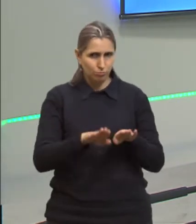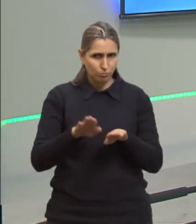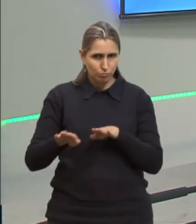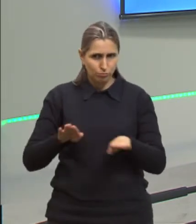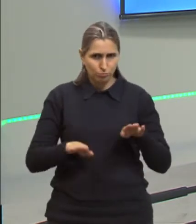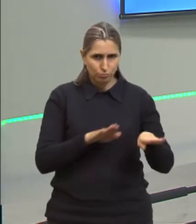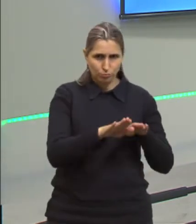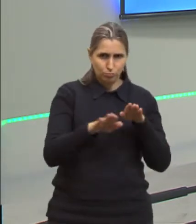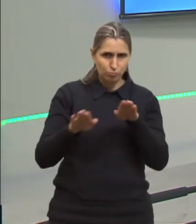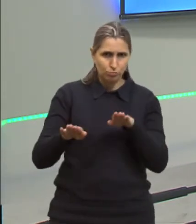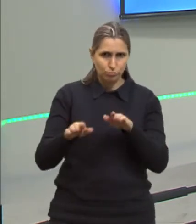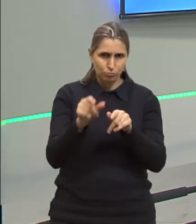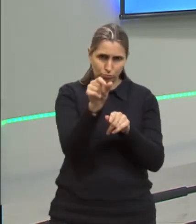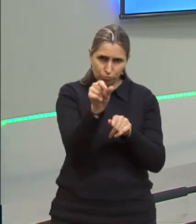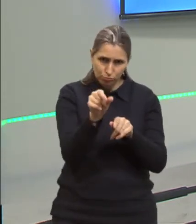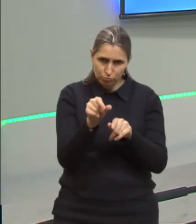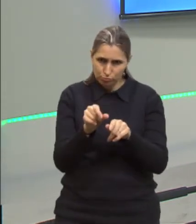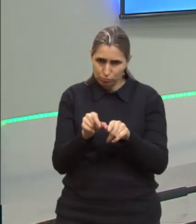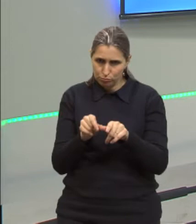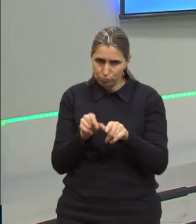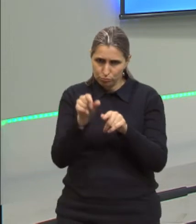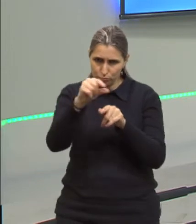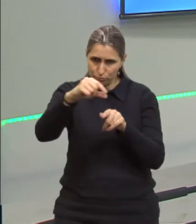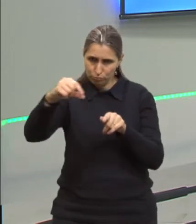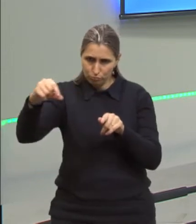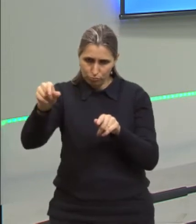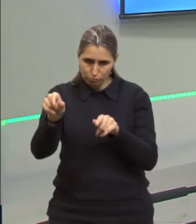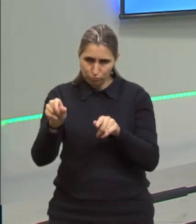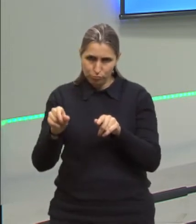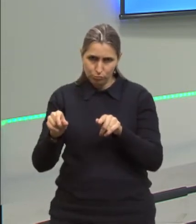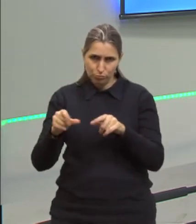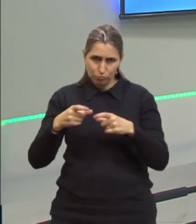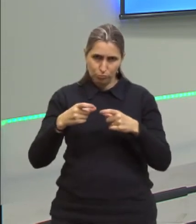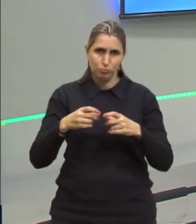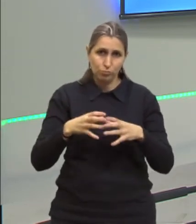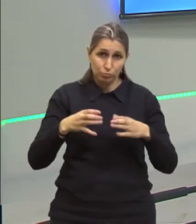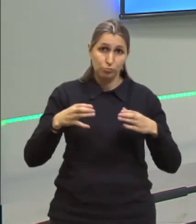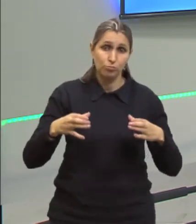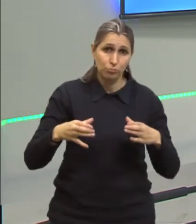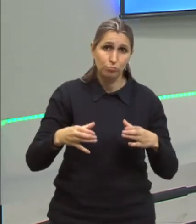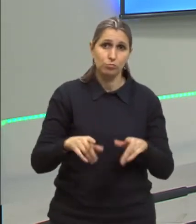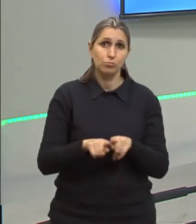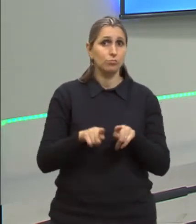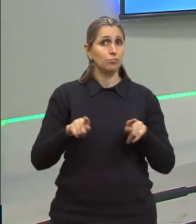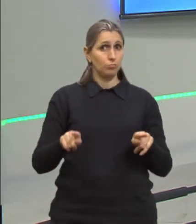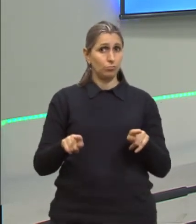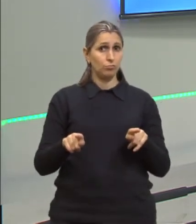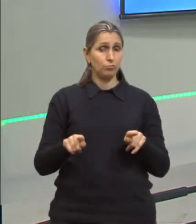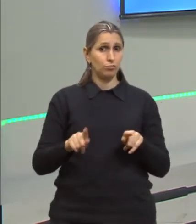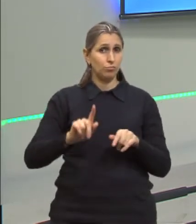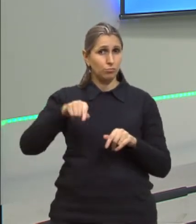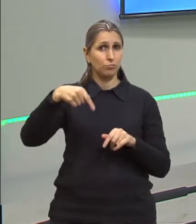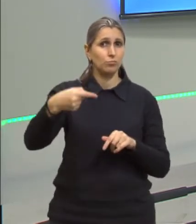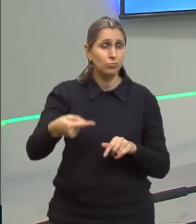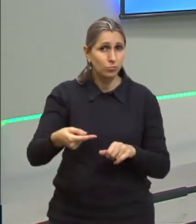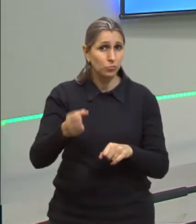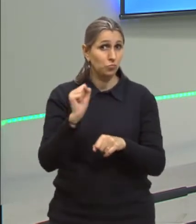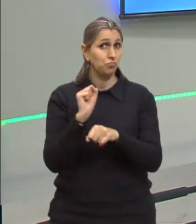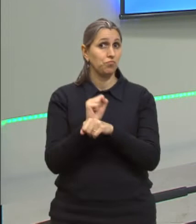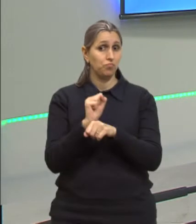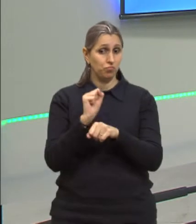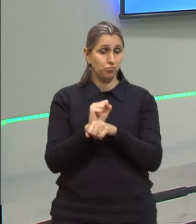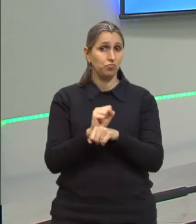são colocados rejuntes, espaços para dilatações. Mas, quando é além do esperado,